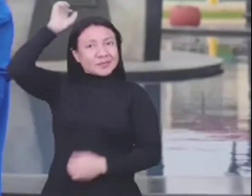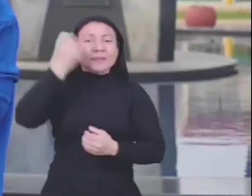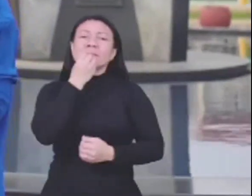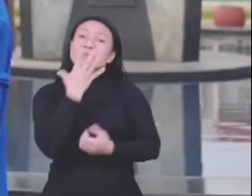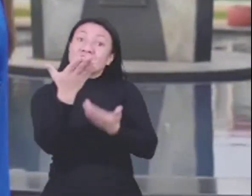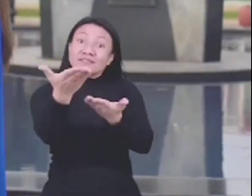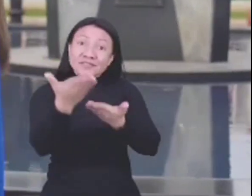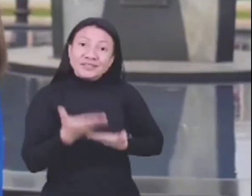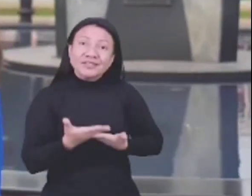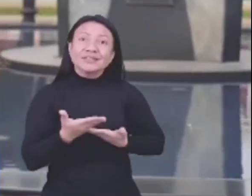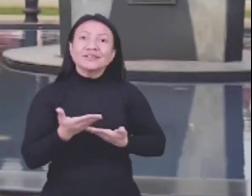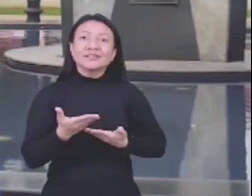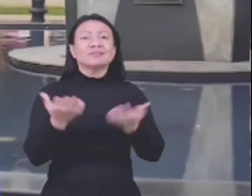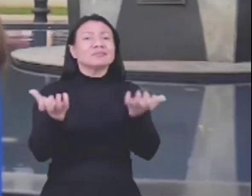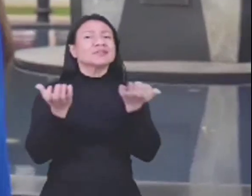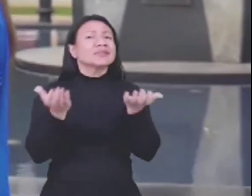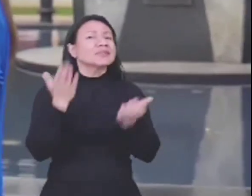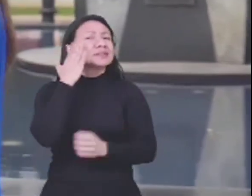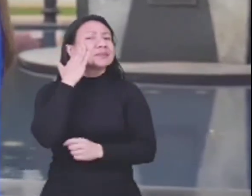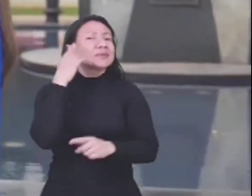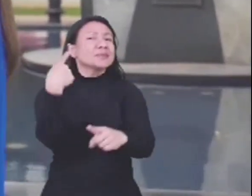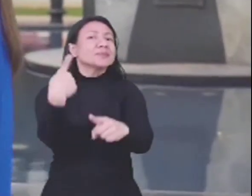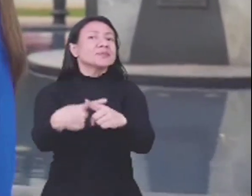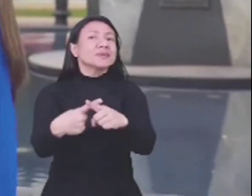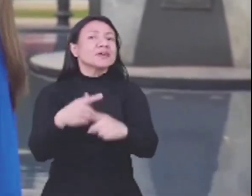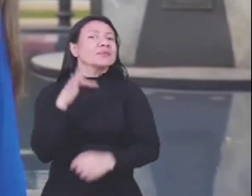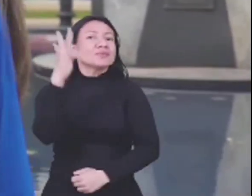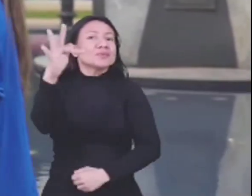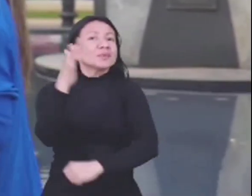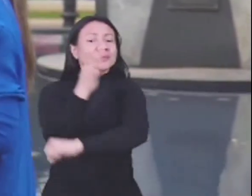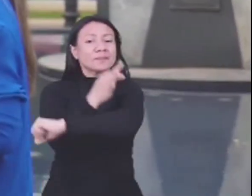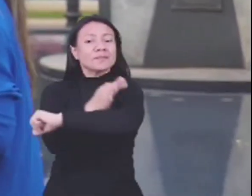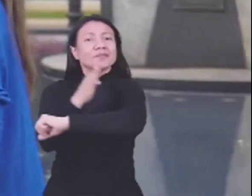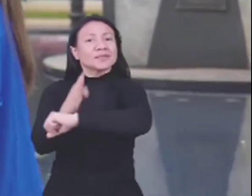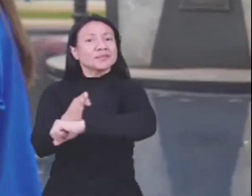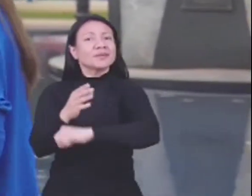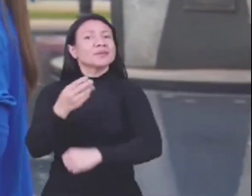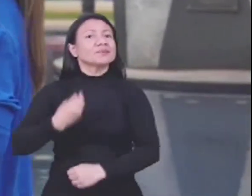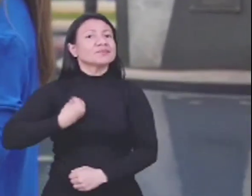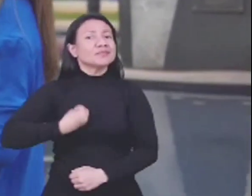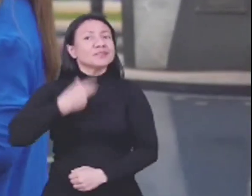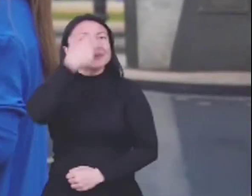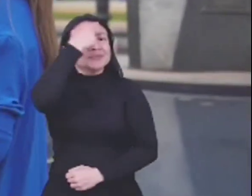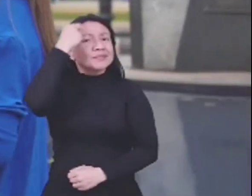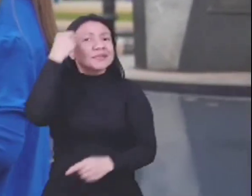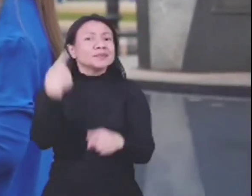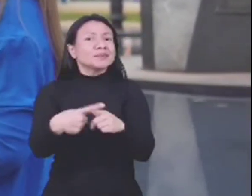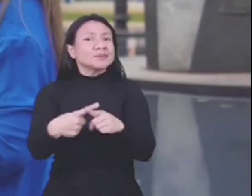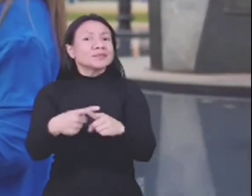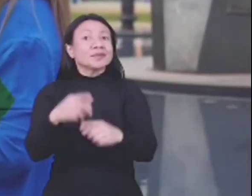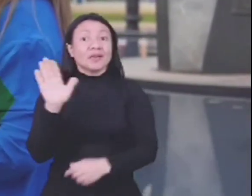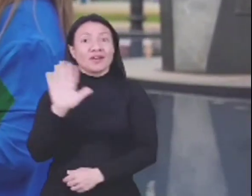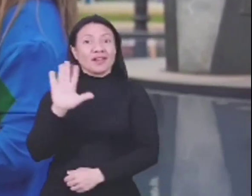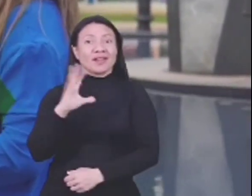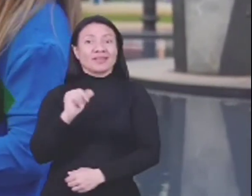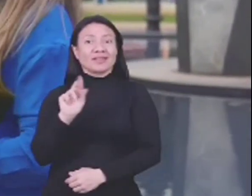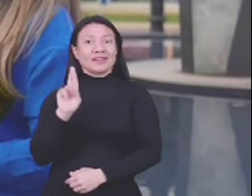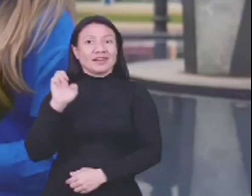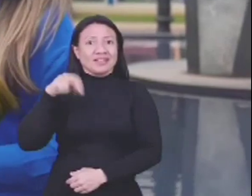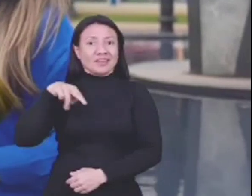Antônio Pedrão, seja bem-vindo. Queremos saber por que você quer ser prefeito de Francisco Beltrão. Olá, Karine.